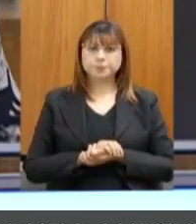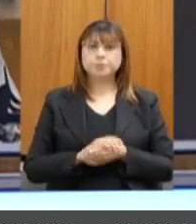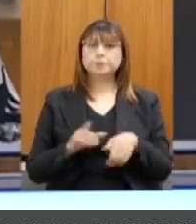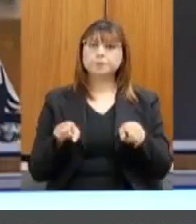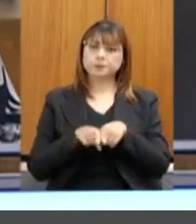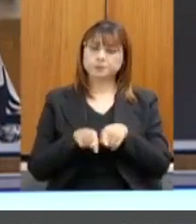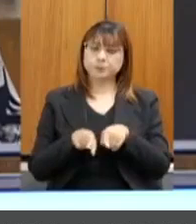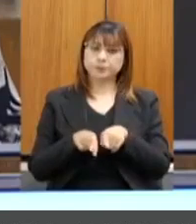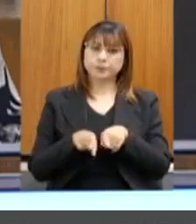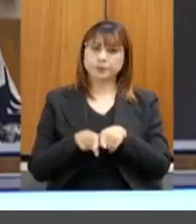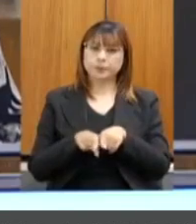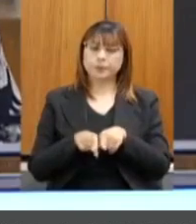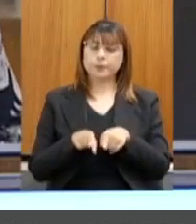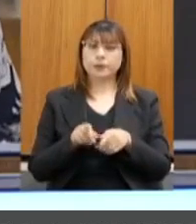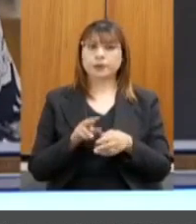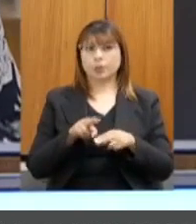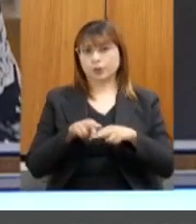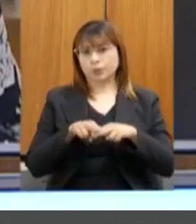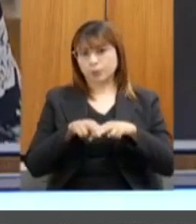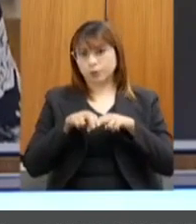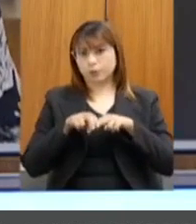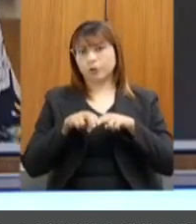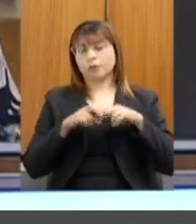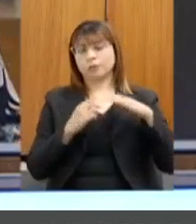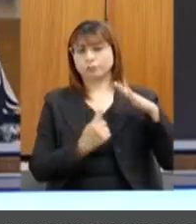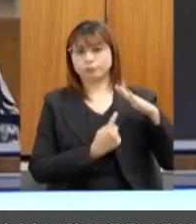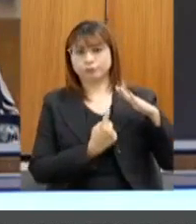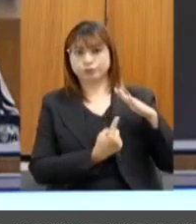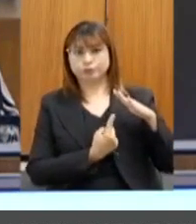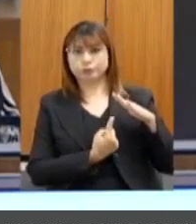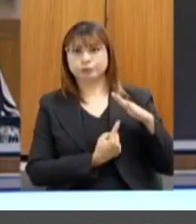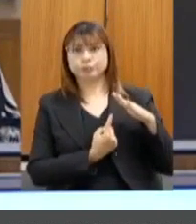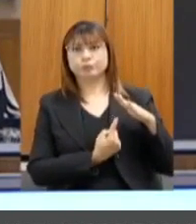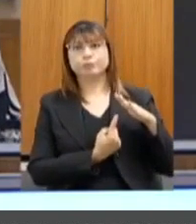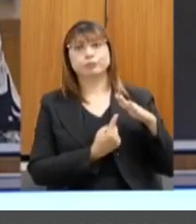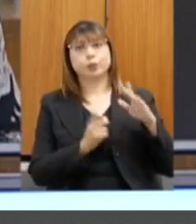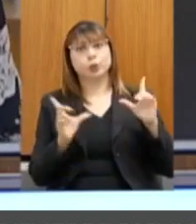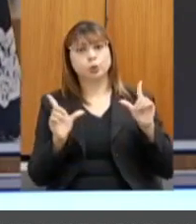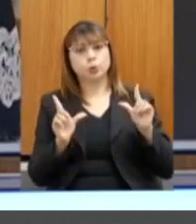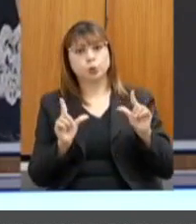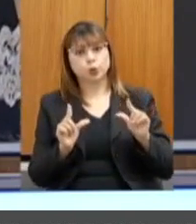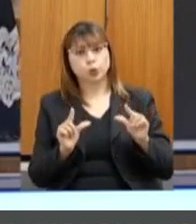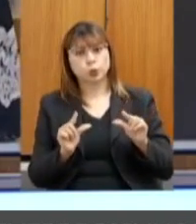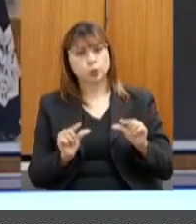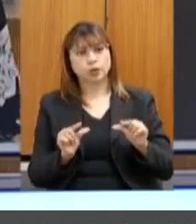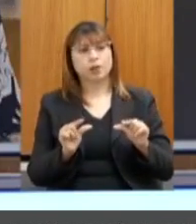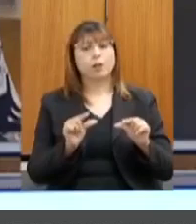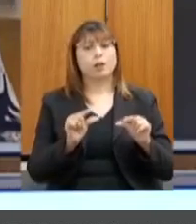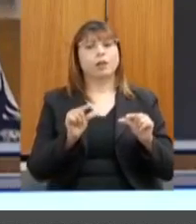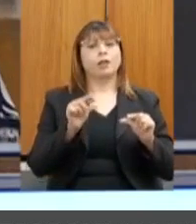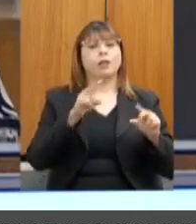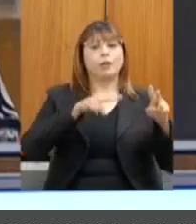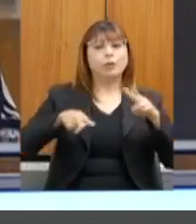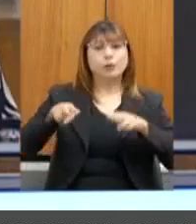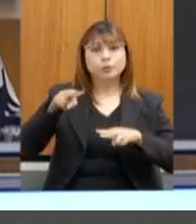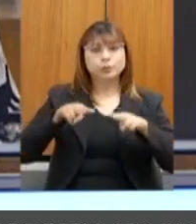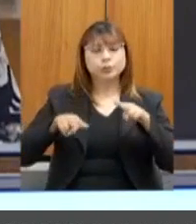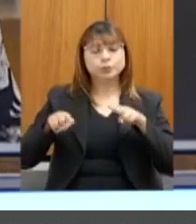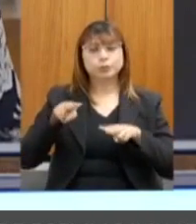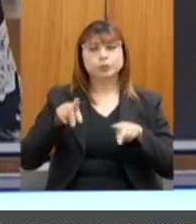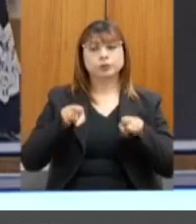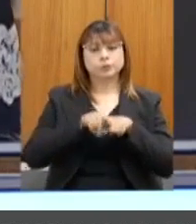tivemos, em função do isolamento social, uma redução das vistorias ou atendimento local,